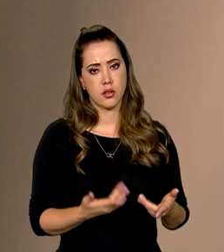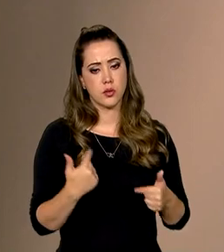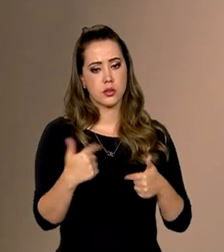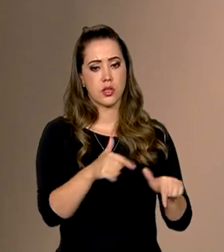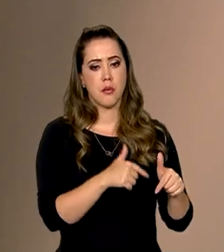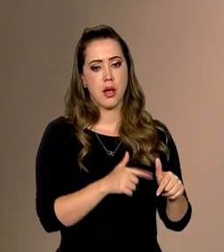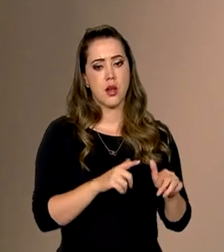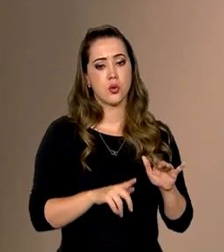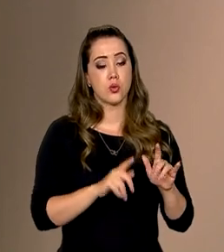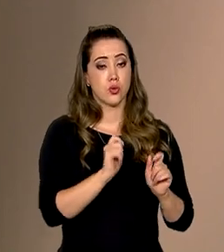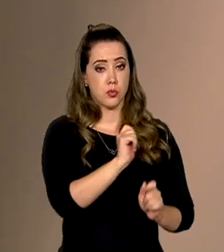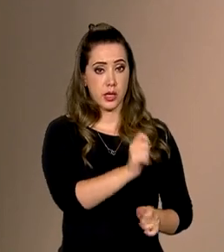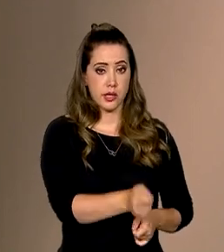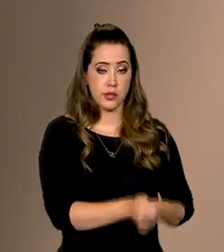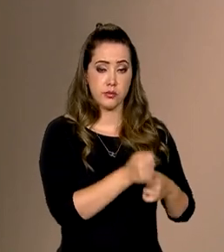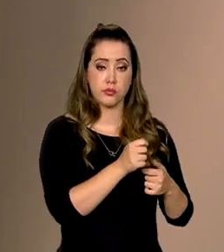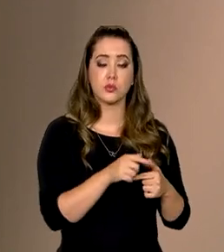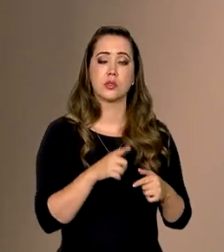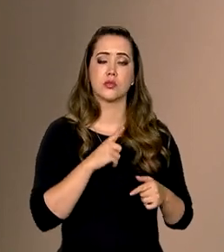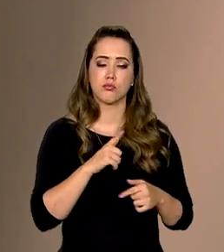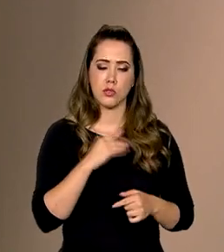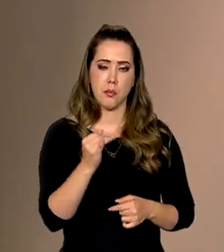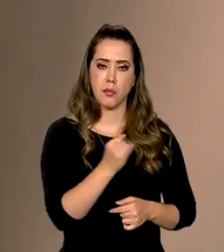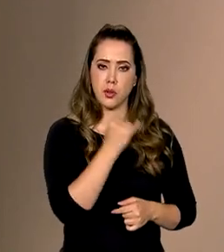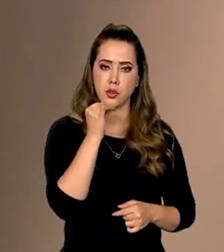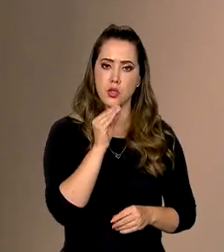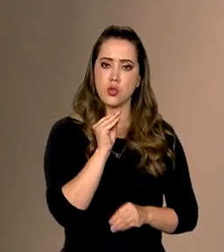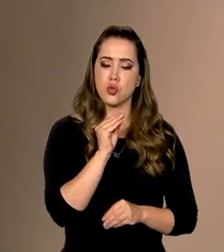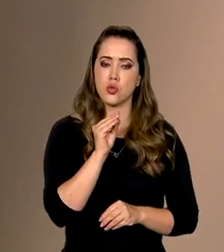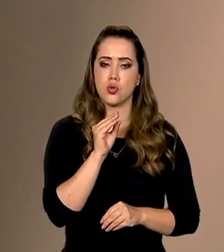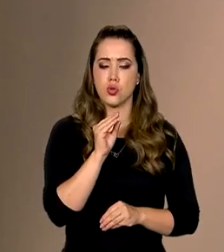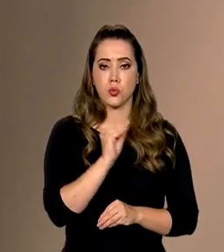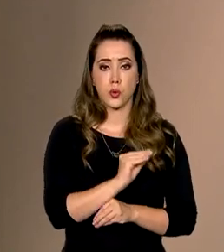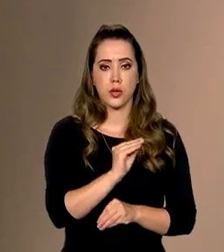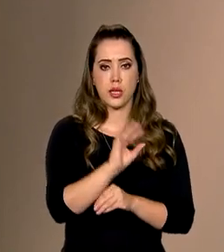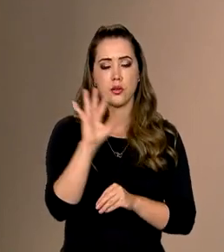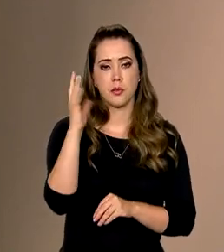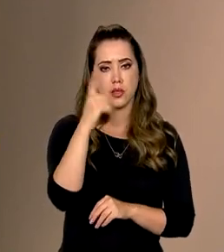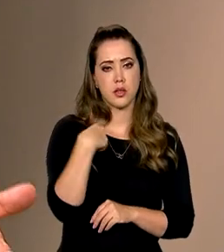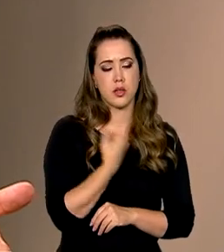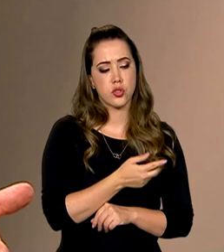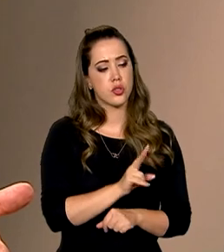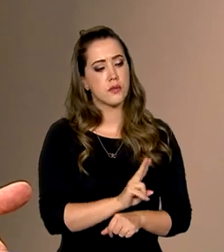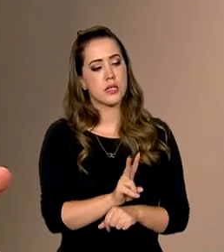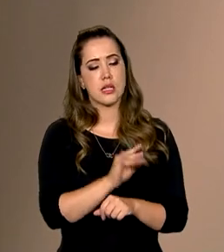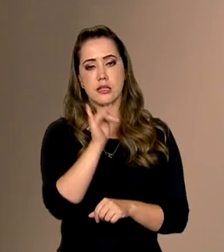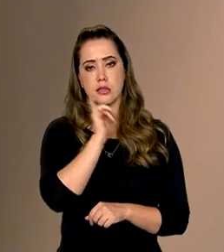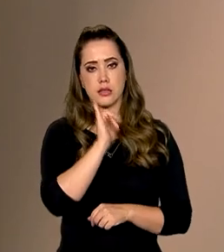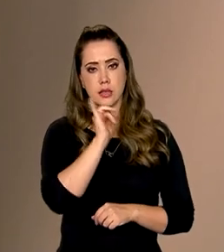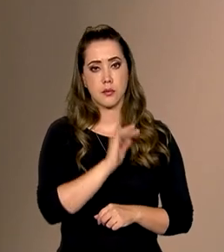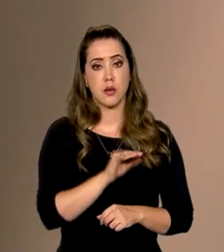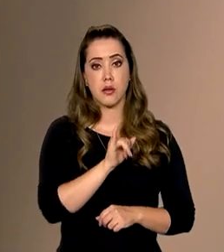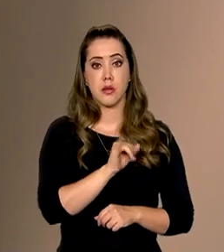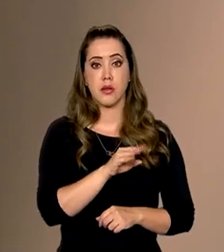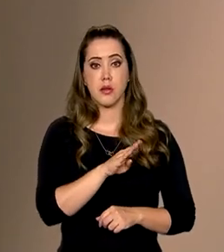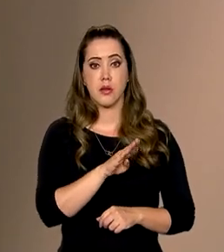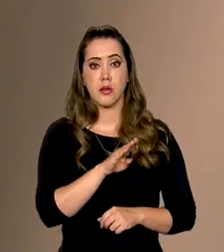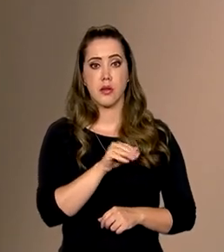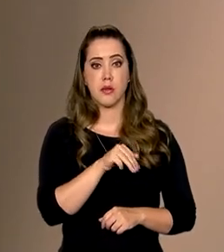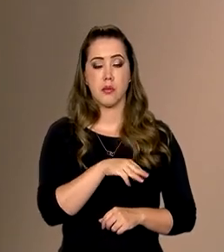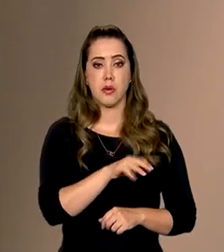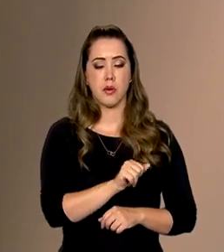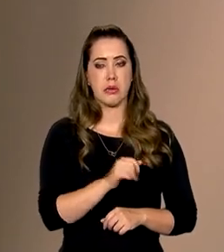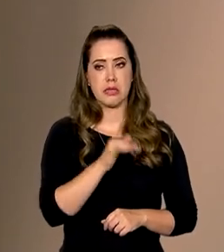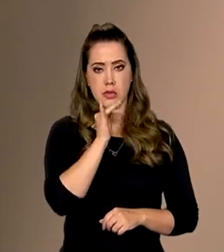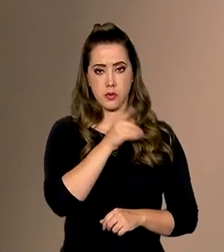pesqueira, ela tem um grande rebate ambiental. Então, nós somos fiscalizados, por exemplo, pelo Ibama, se você